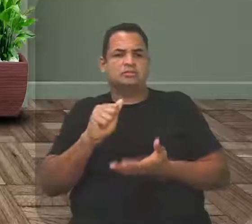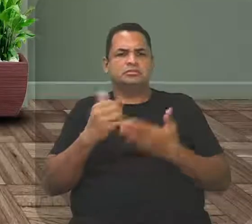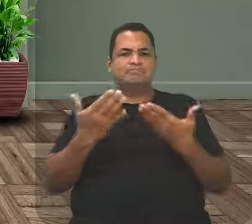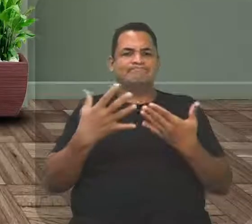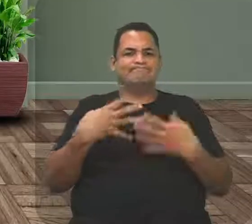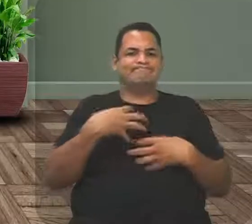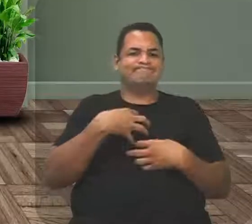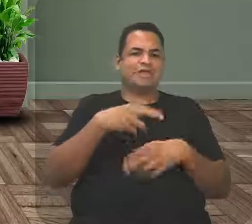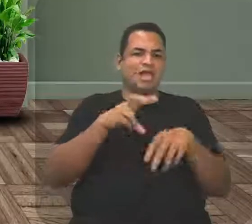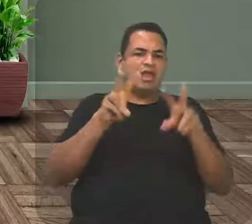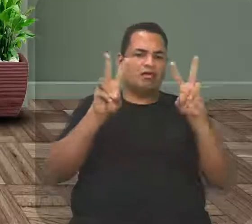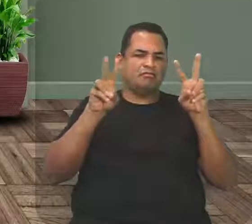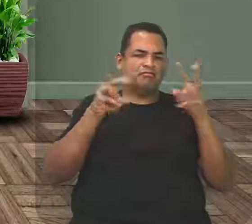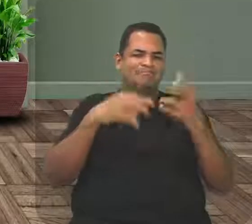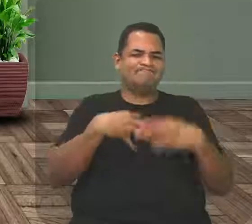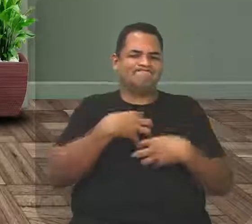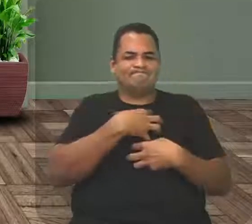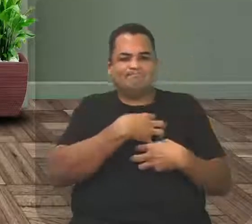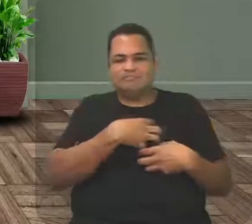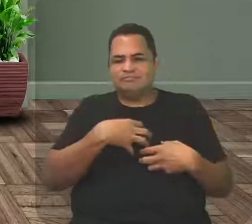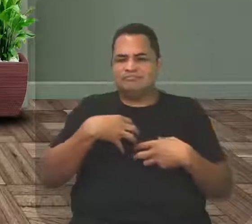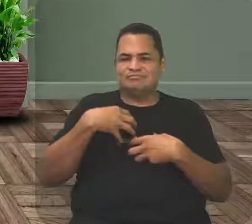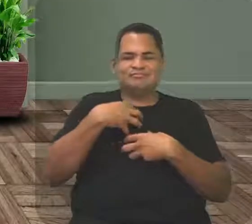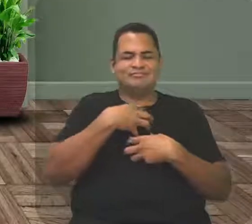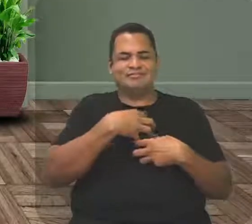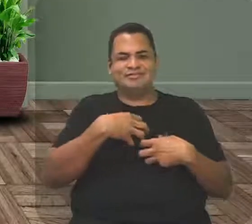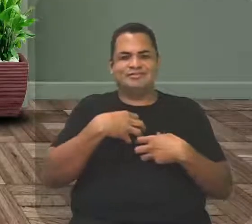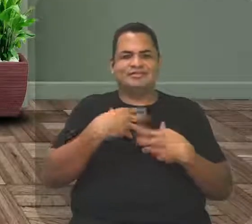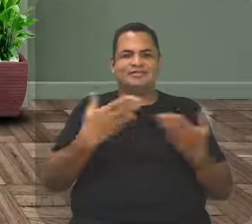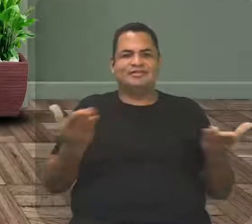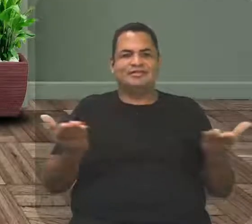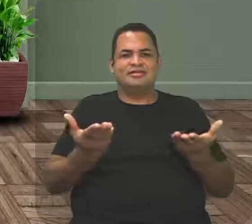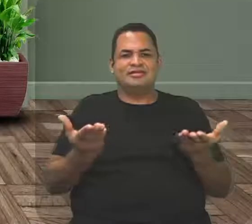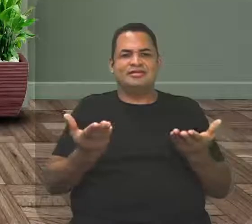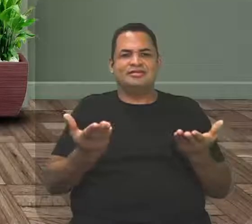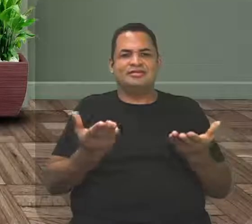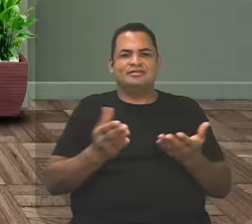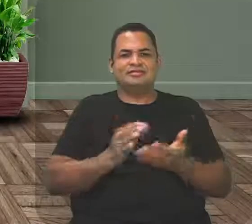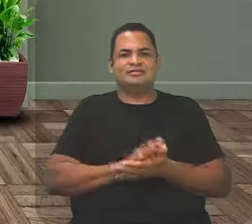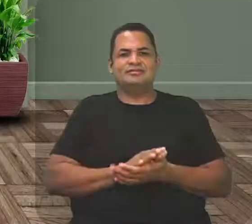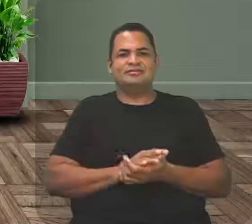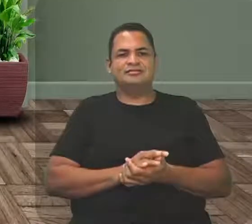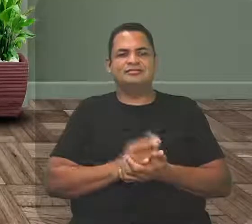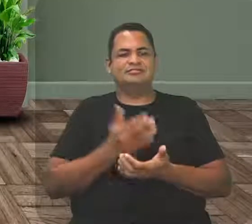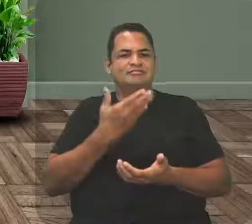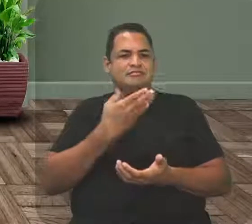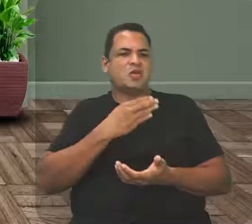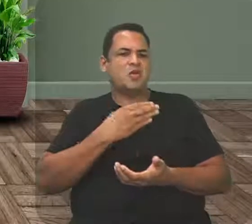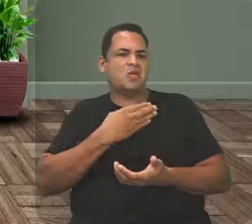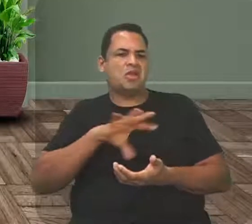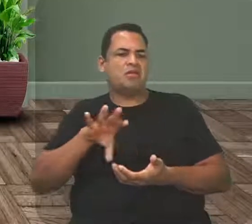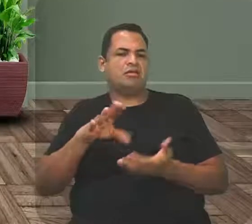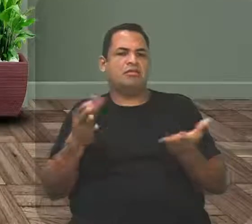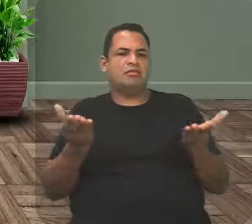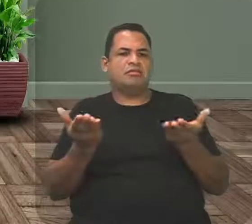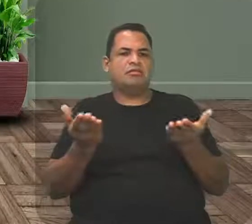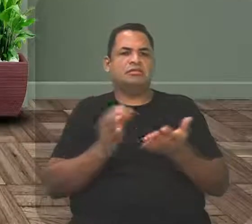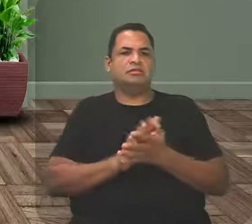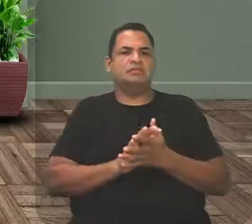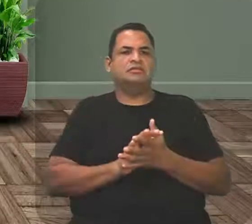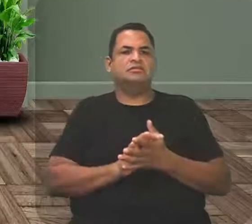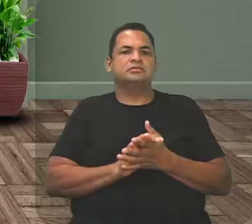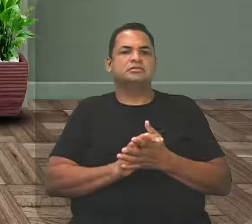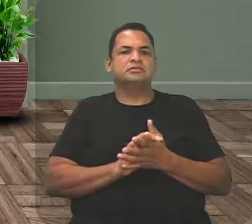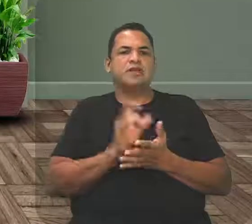mexe no coração. E olha, eu não quero, neste momento, esse formigueiro do amor, tá bom? Nesse caso, o termo